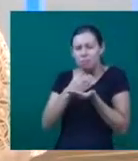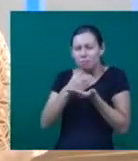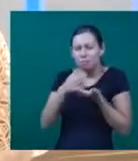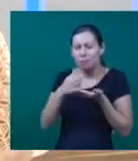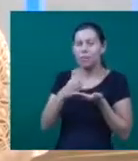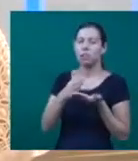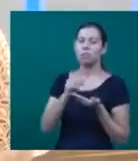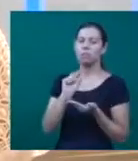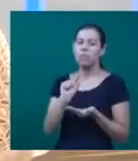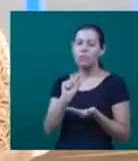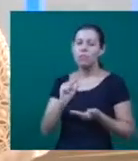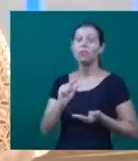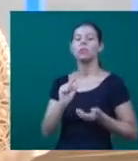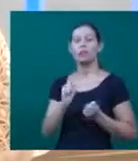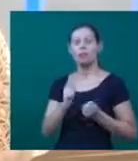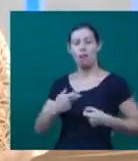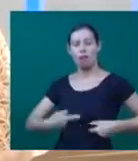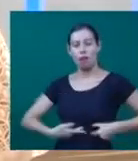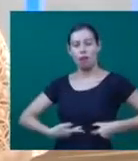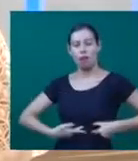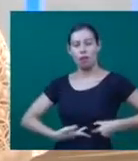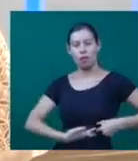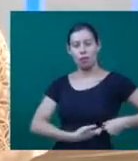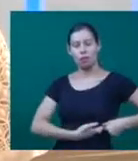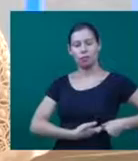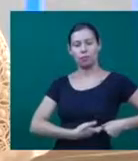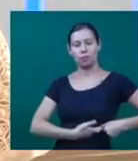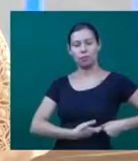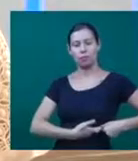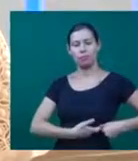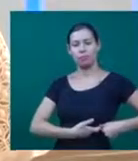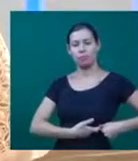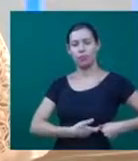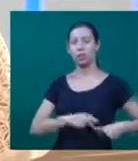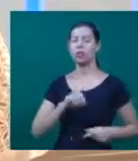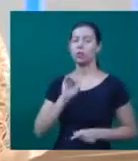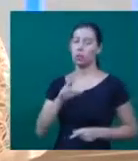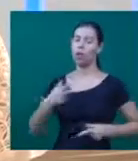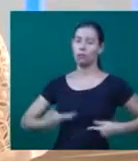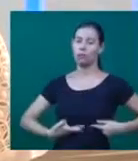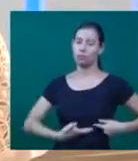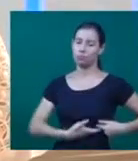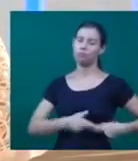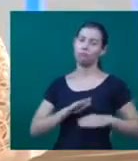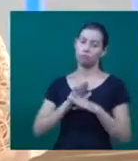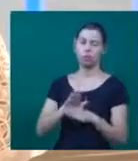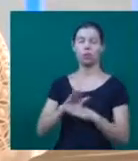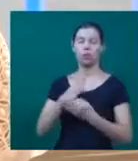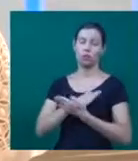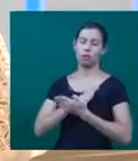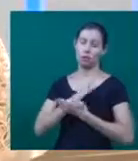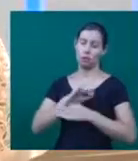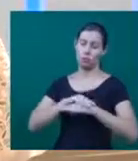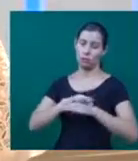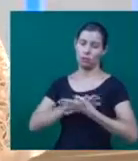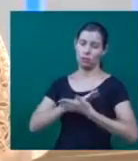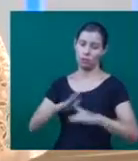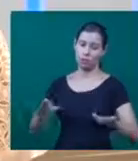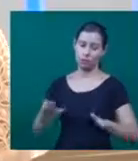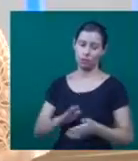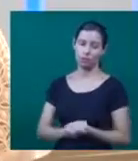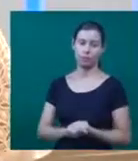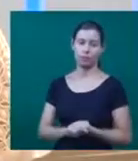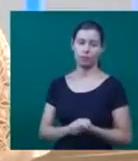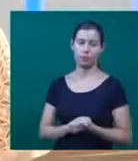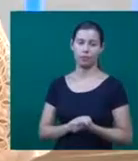em que a cirurgia é possível, lembrando que a cirurgia é a única possibilidade de cura do paciente, mesmo assim, esse